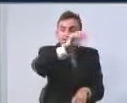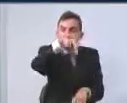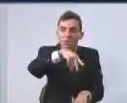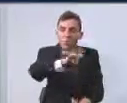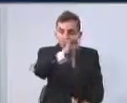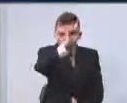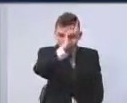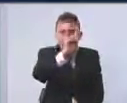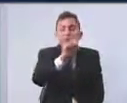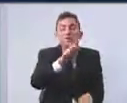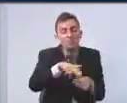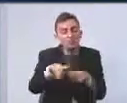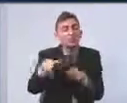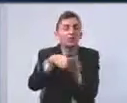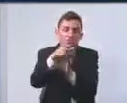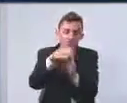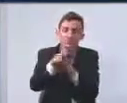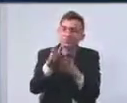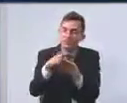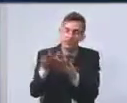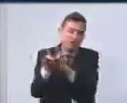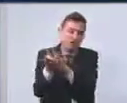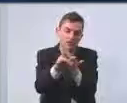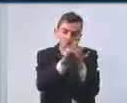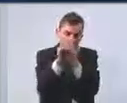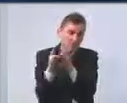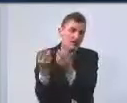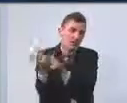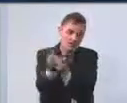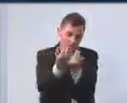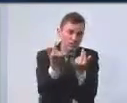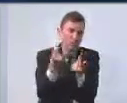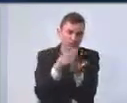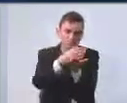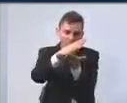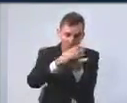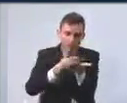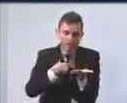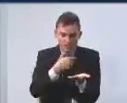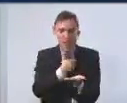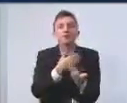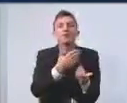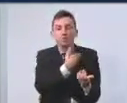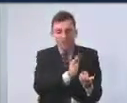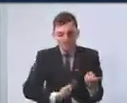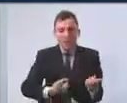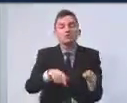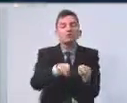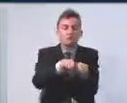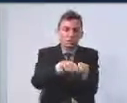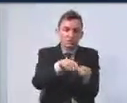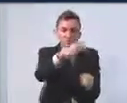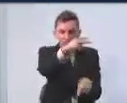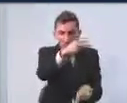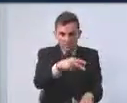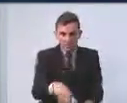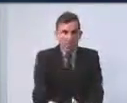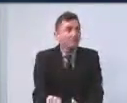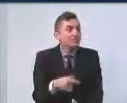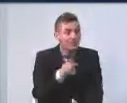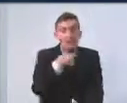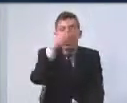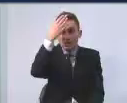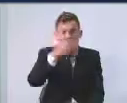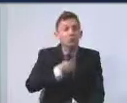que o Conselho é um Conselho paritário dividido nesses dois setores. Eu posso atestar que todos têm um compromisso